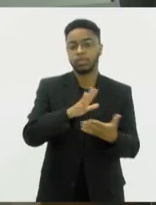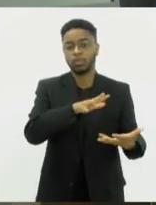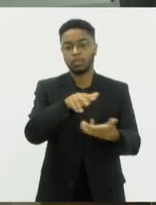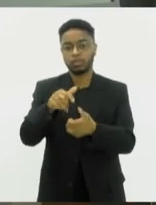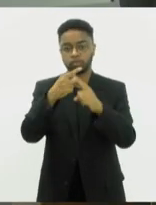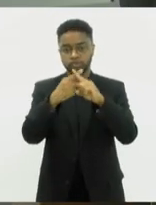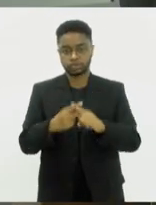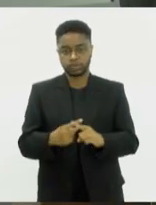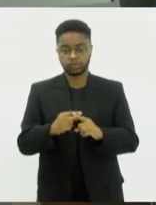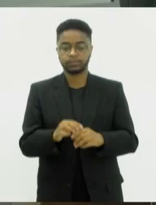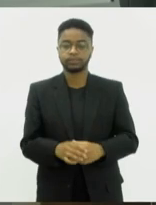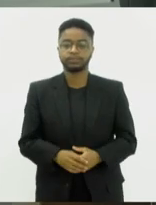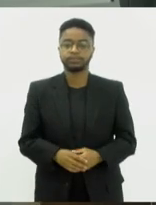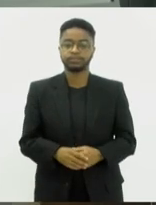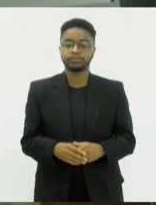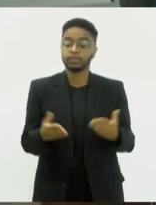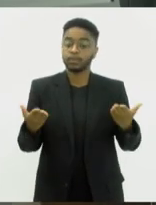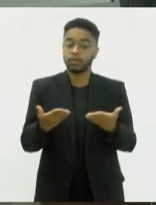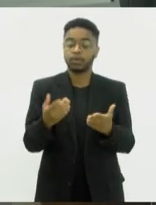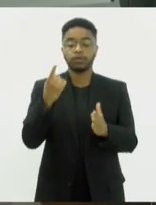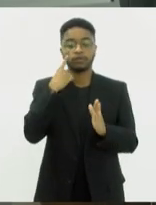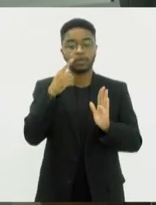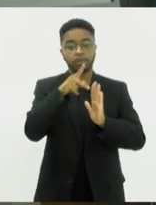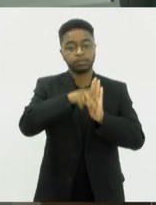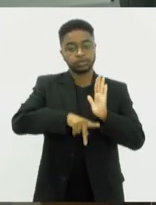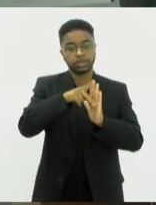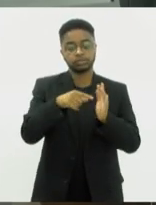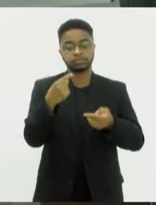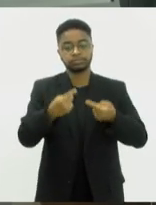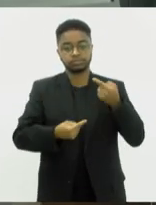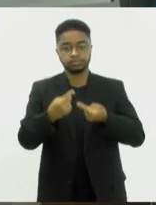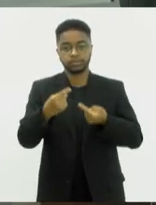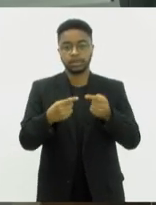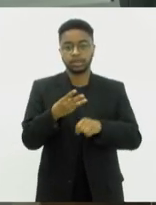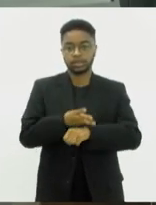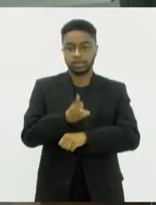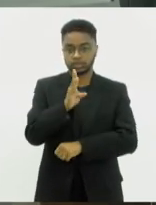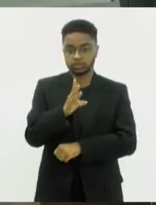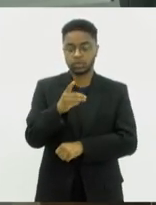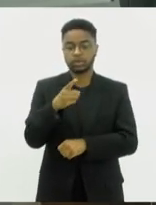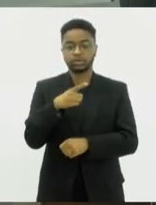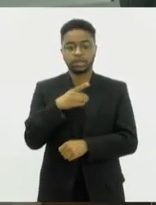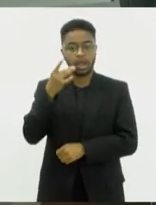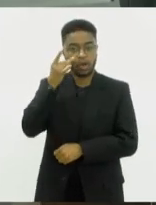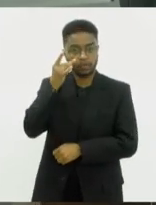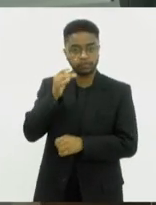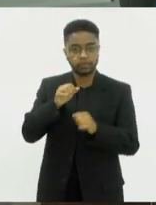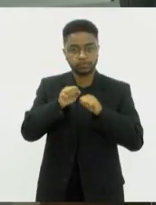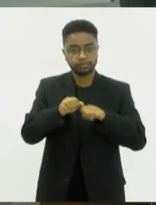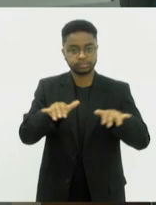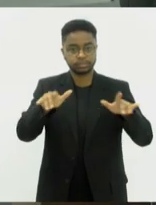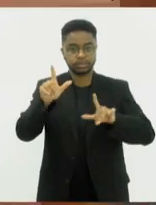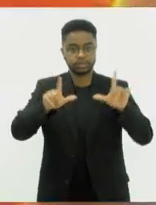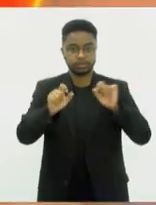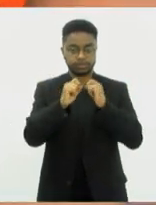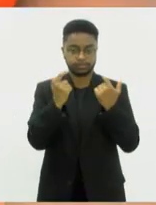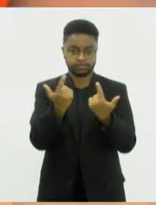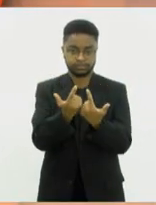E vamos ver agora os projetos que serão discutidos no plenário às 3h da tarde, com transmissão ao vivo pela TV Alerje.